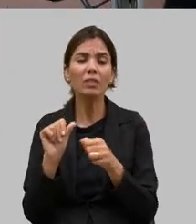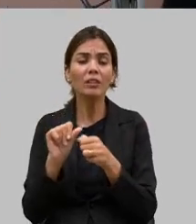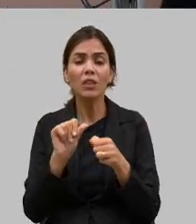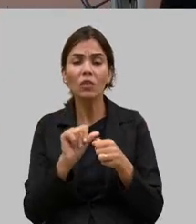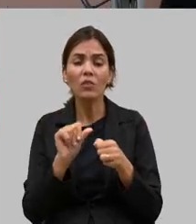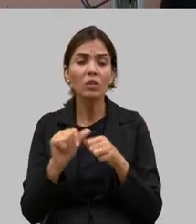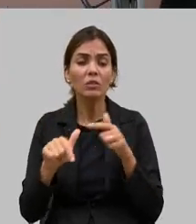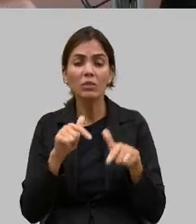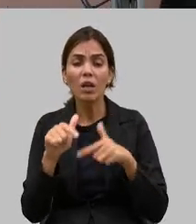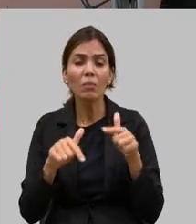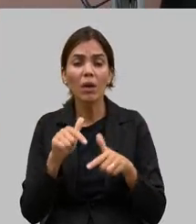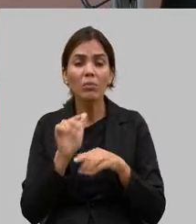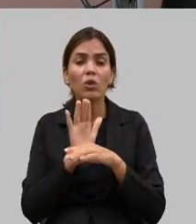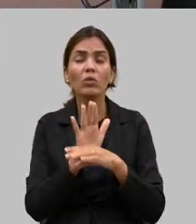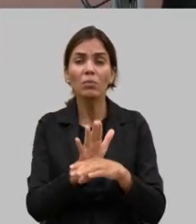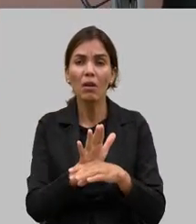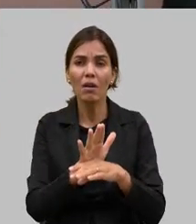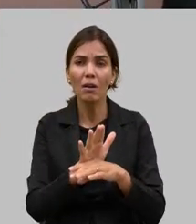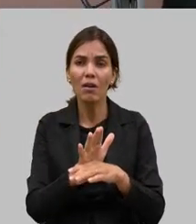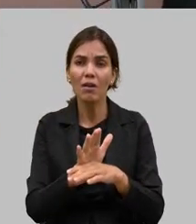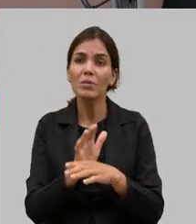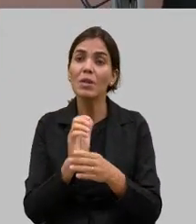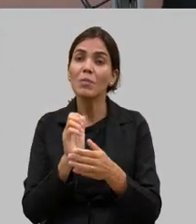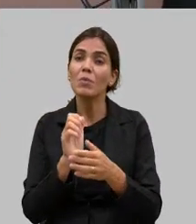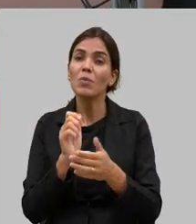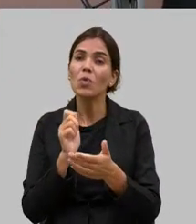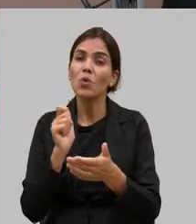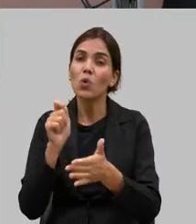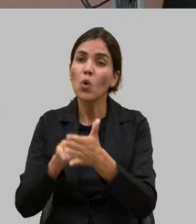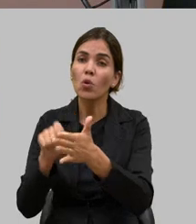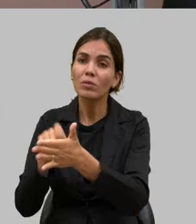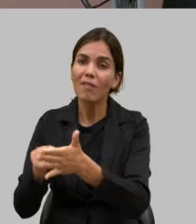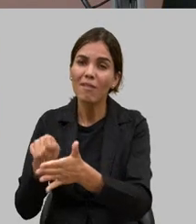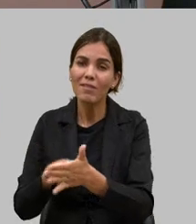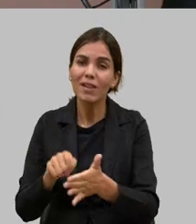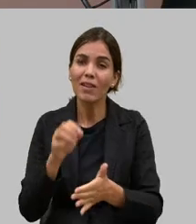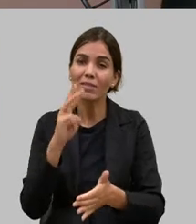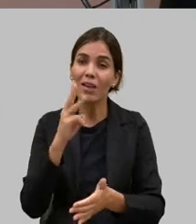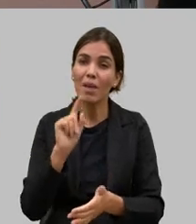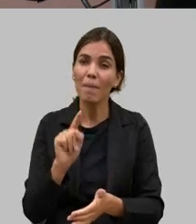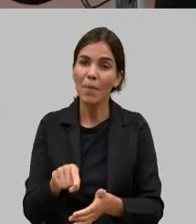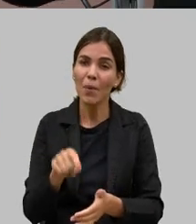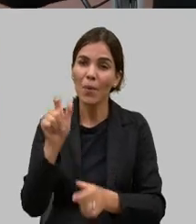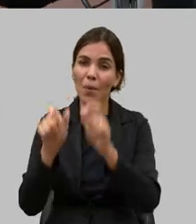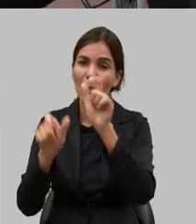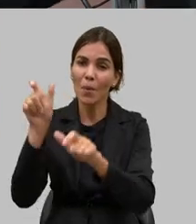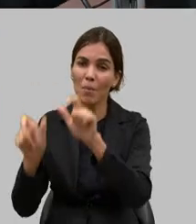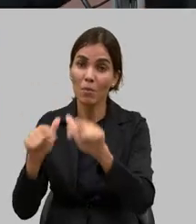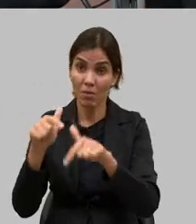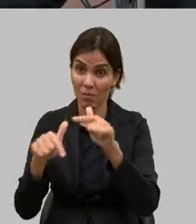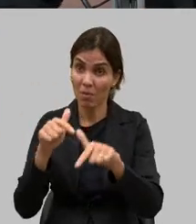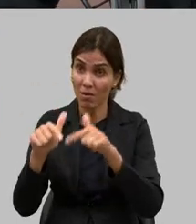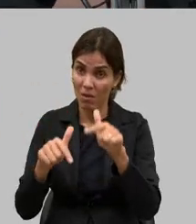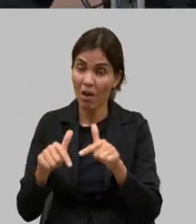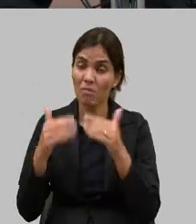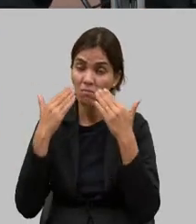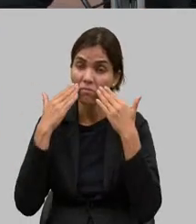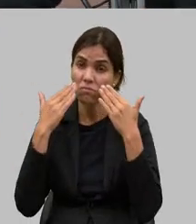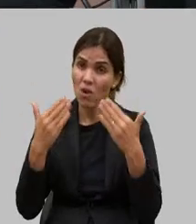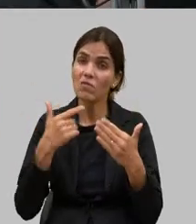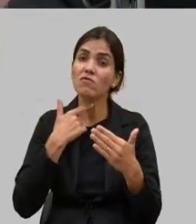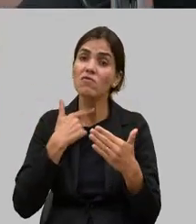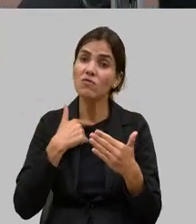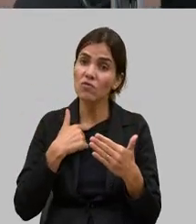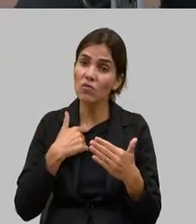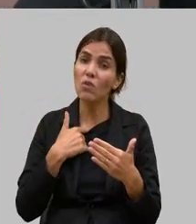só poder já colocar por conta do água para mim já é uma vontade de resolver a coisa e ter diálogo e por